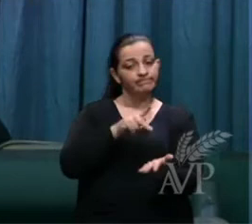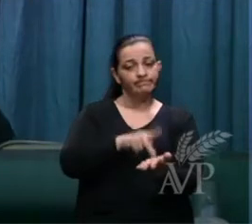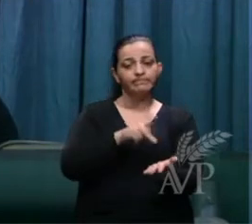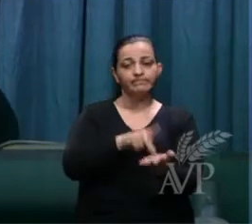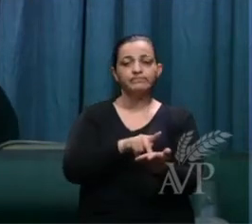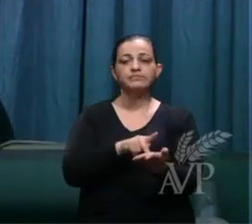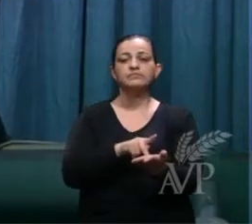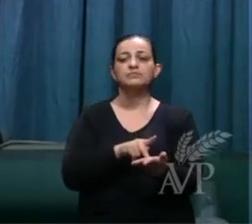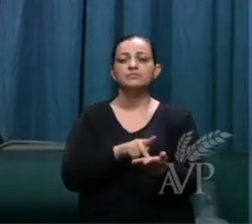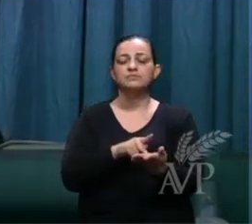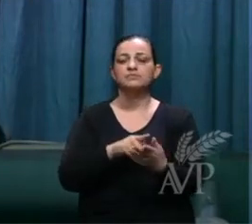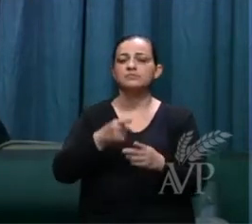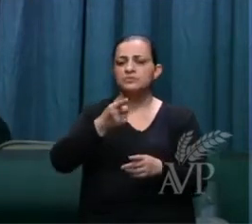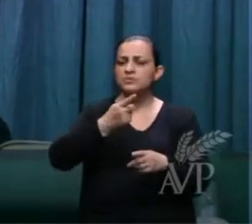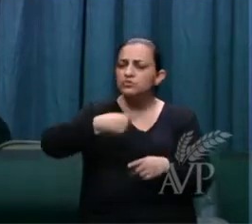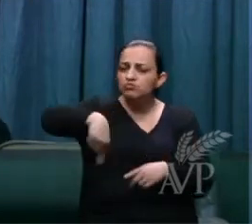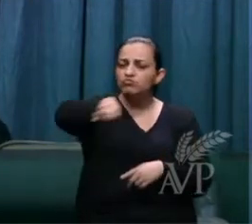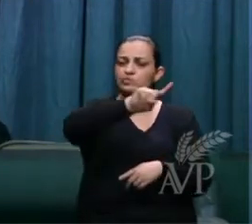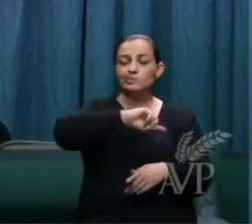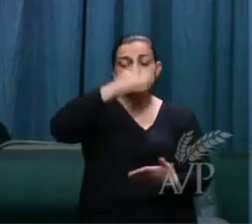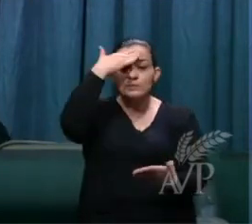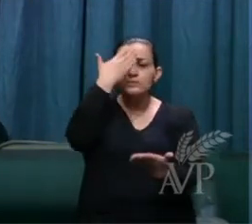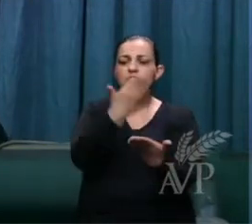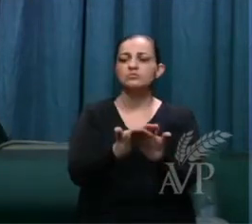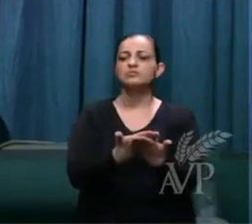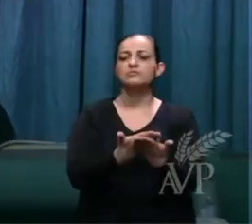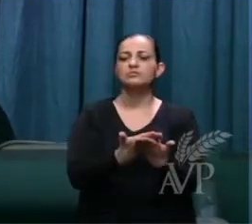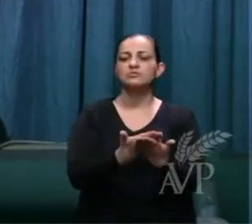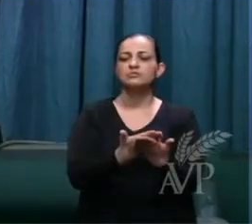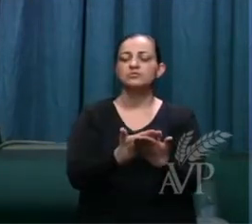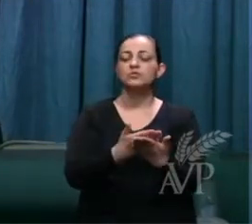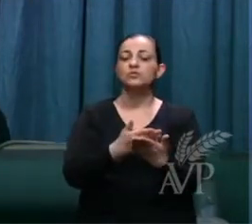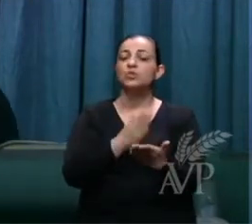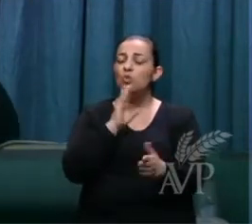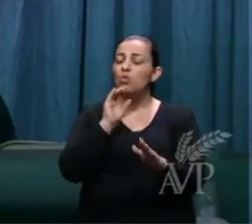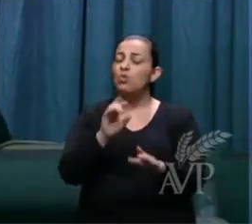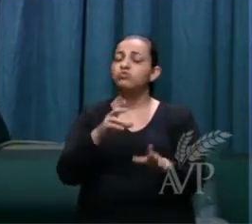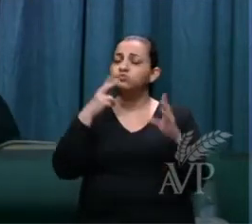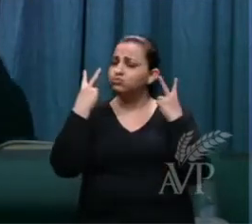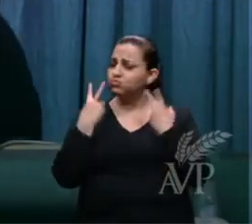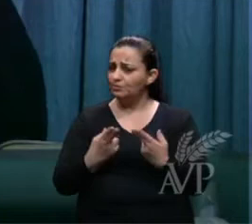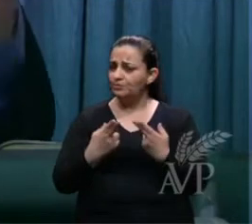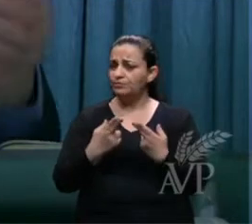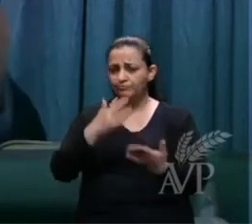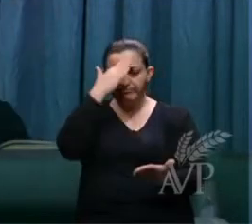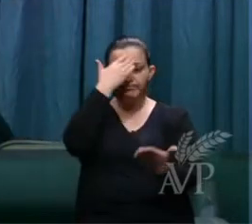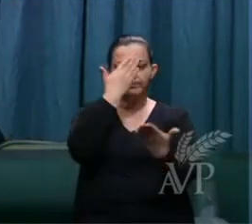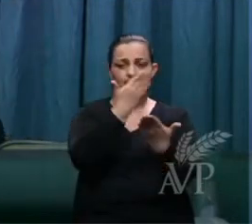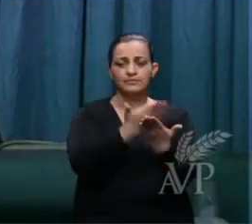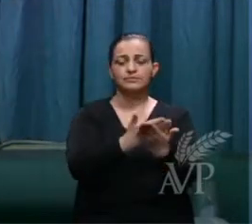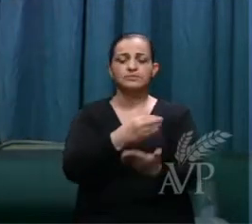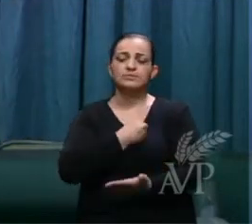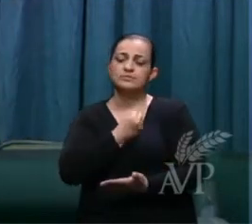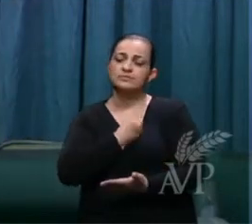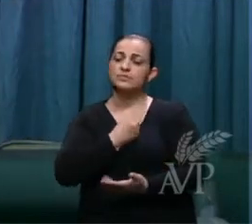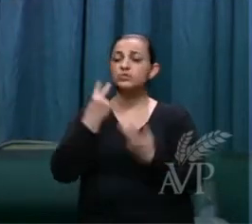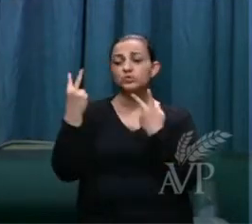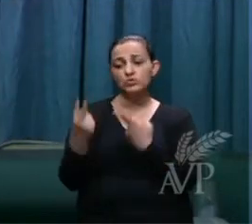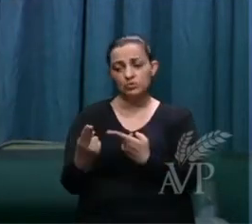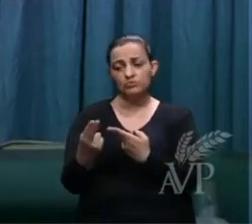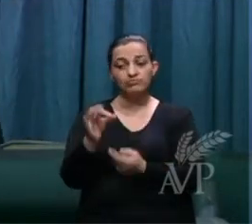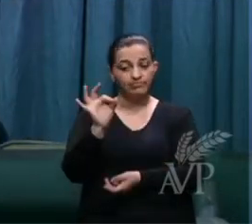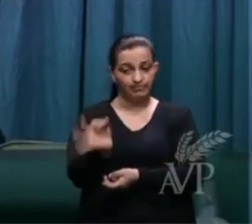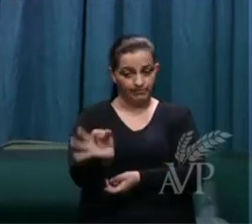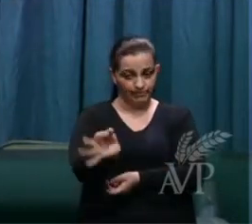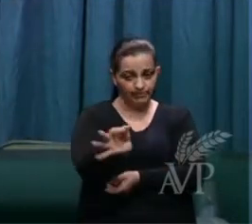você crê, por de acordo como você crê, é como você vive, não é